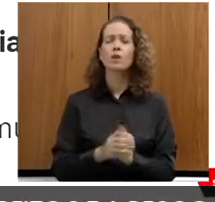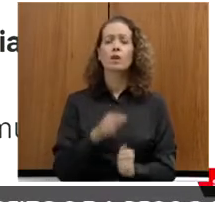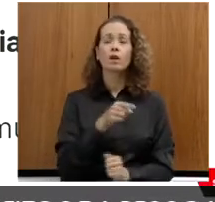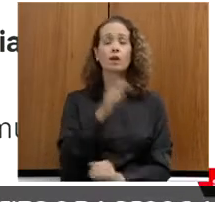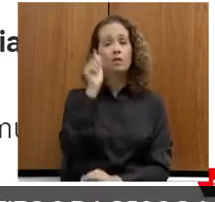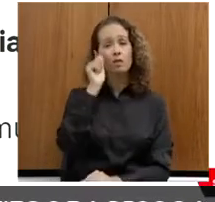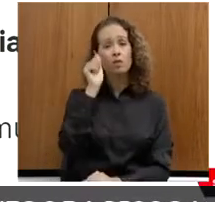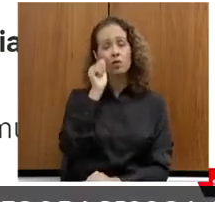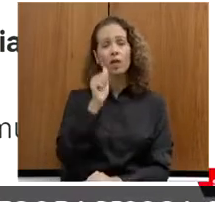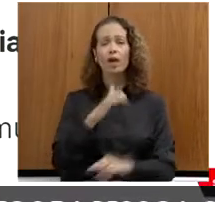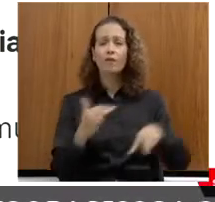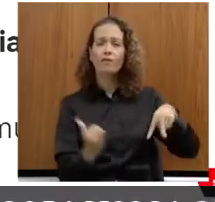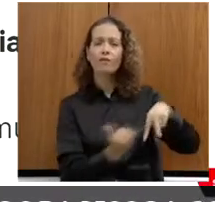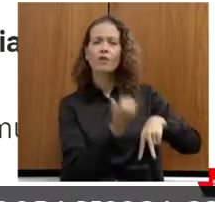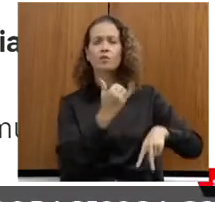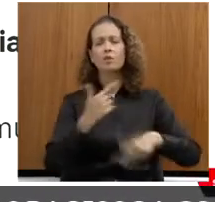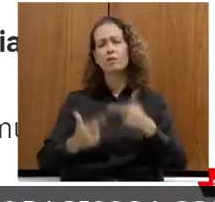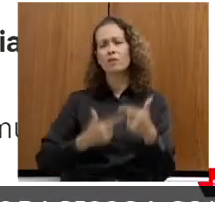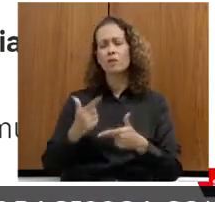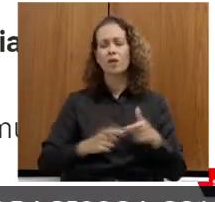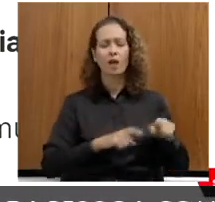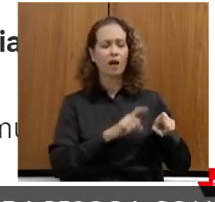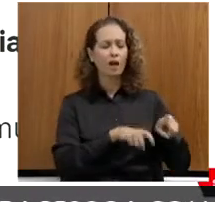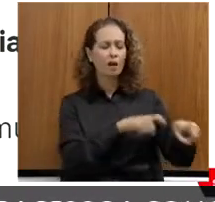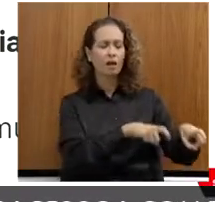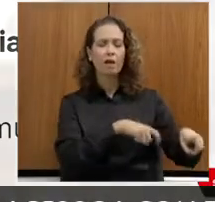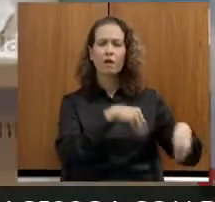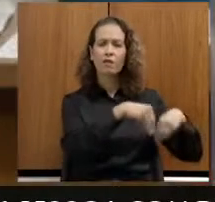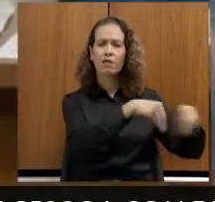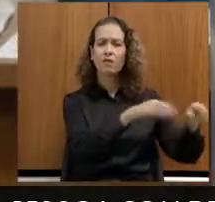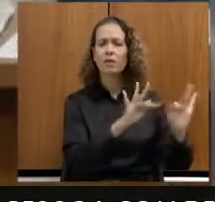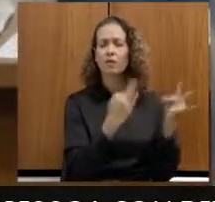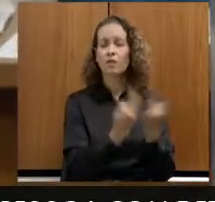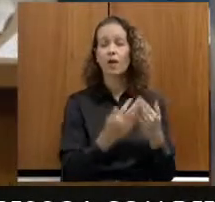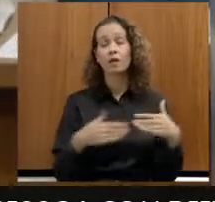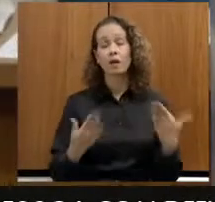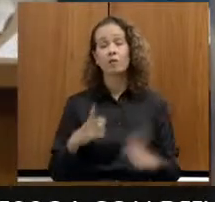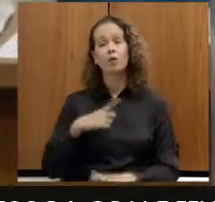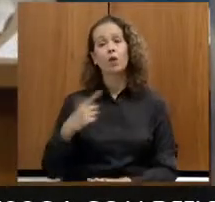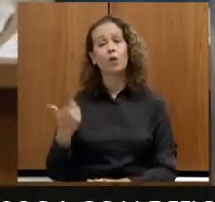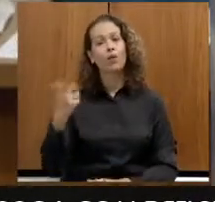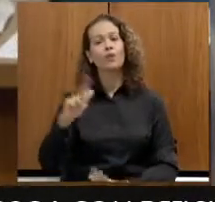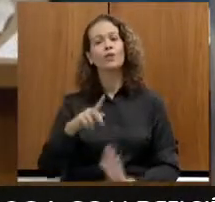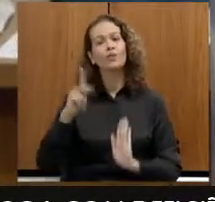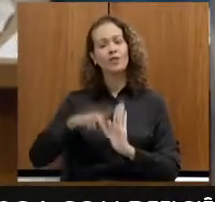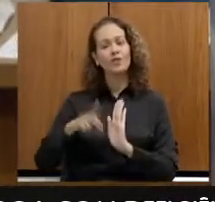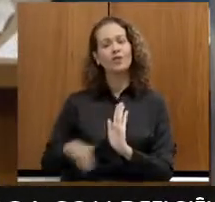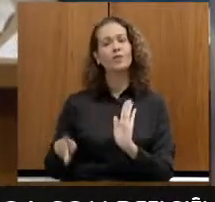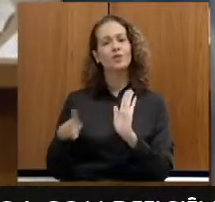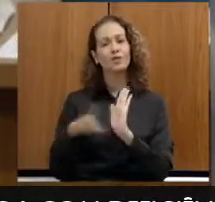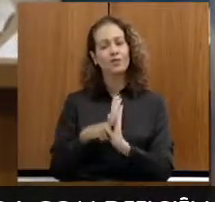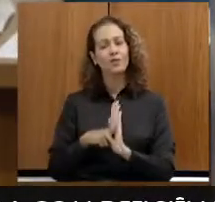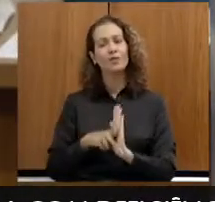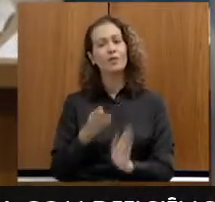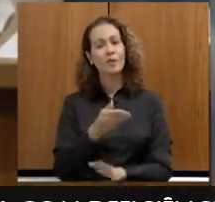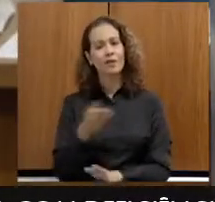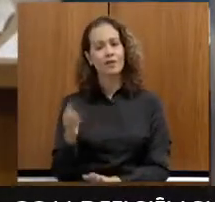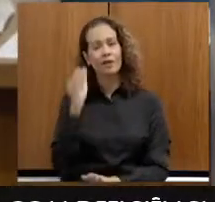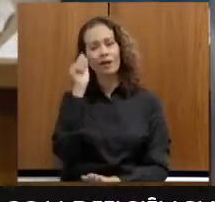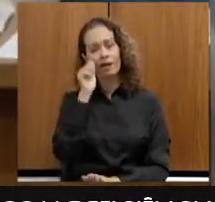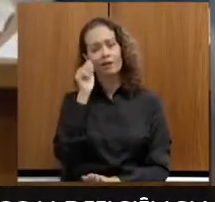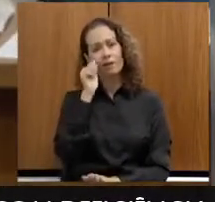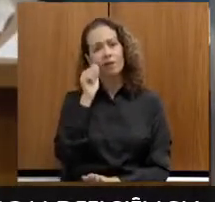de violência a trabalhar na agricultura familiar. Então, para isso, nós criamos um projeto paralelo específico para Mulheres Vítimas de Violência Doméstica.